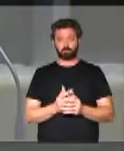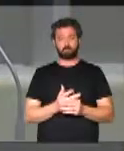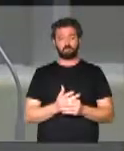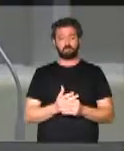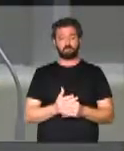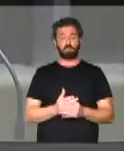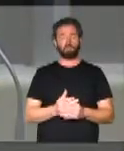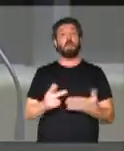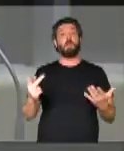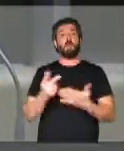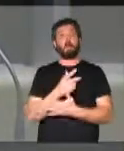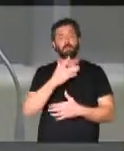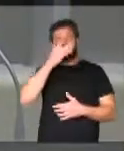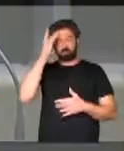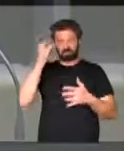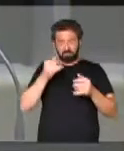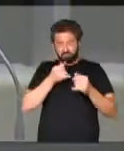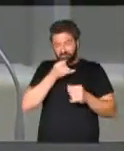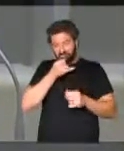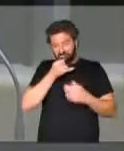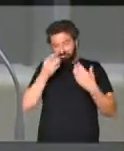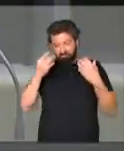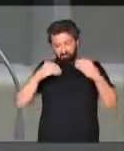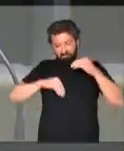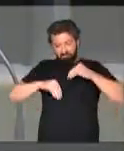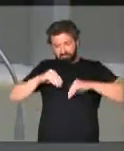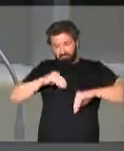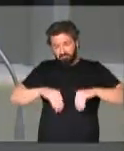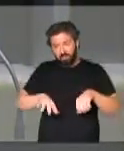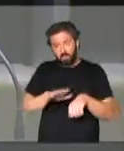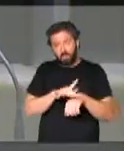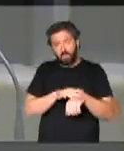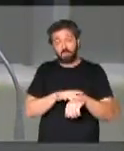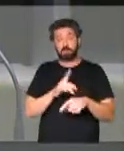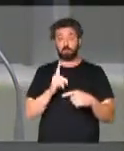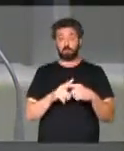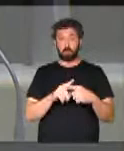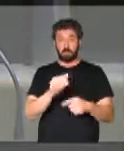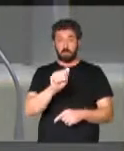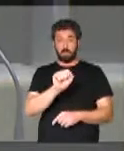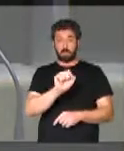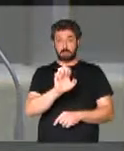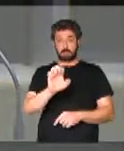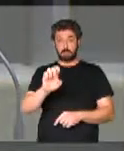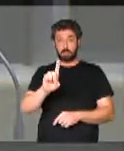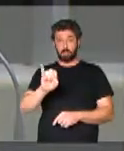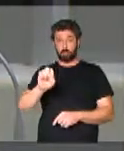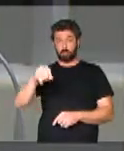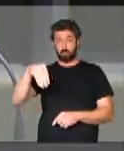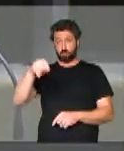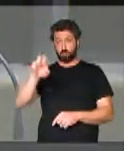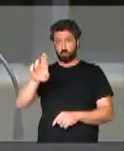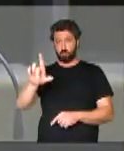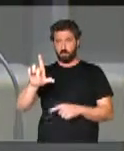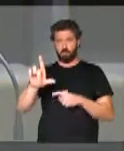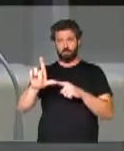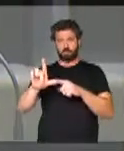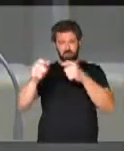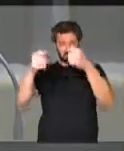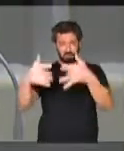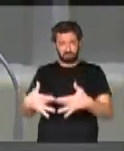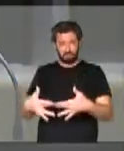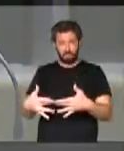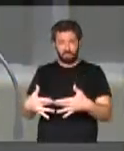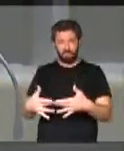adoecem, porque o assédio moral, ele não se explica